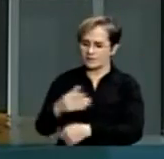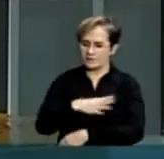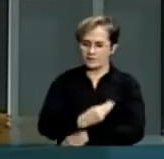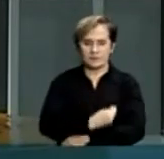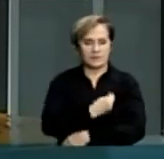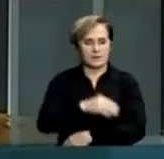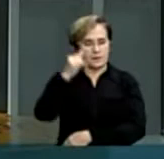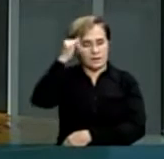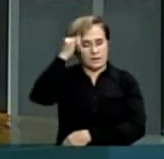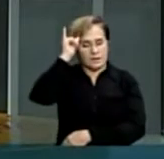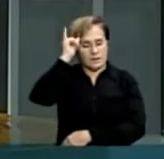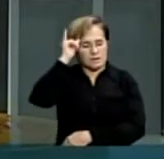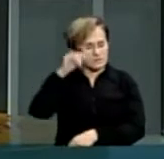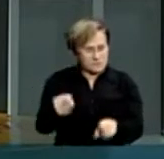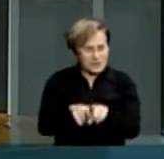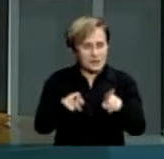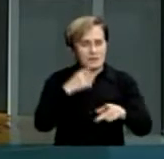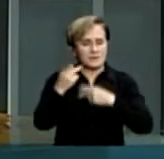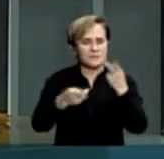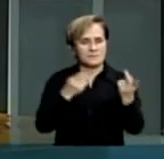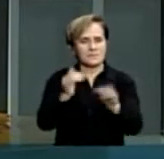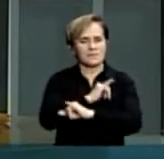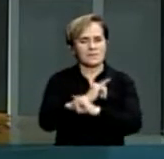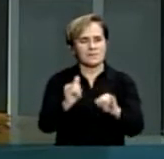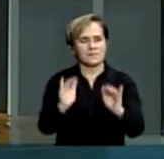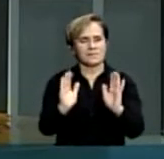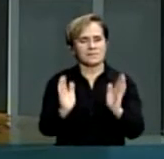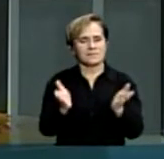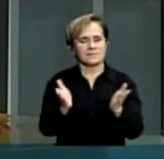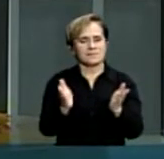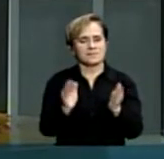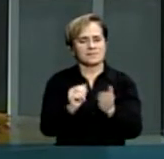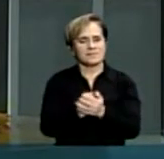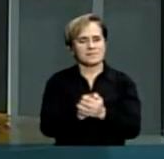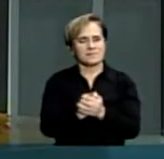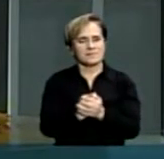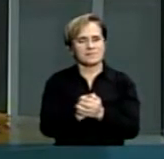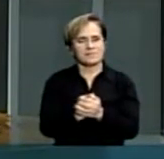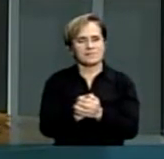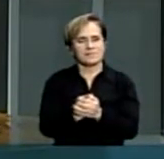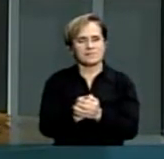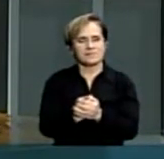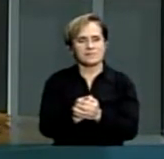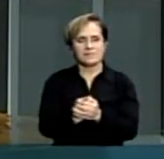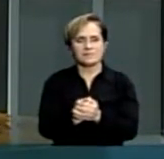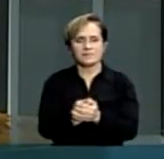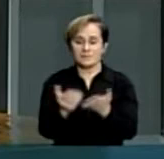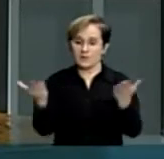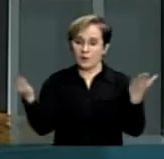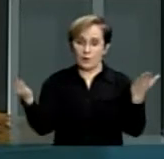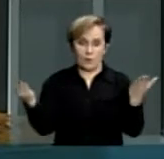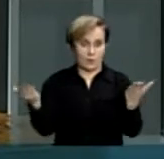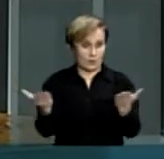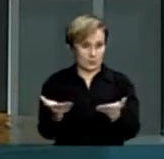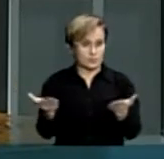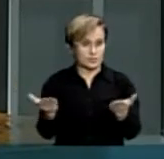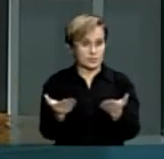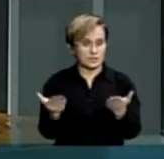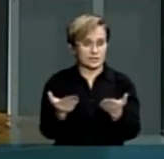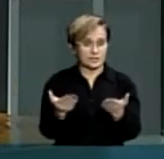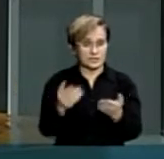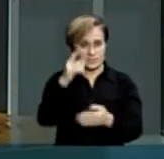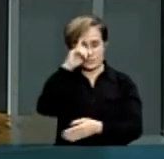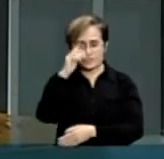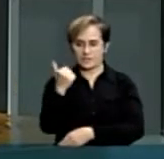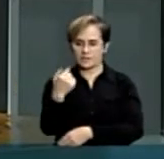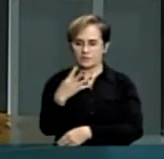meio rural. Também quero fazer um registro aqui que hoje vai acontecer uma